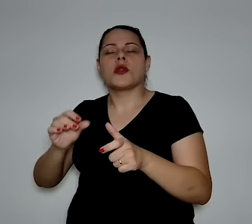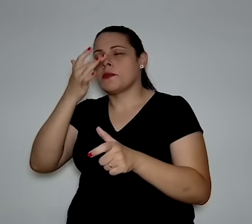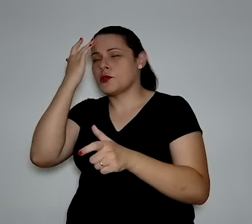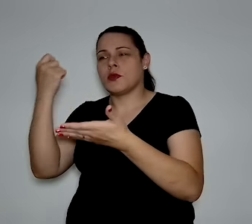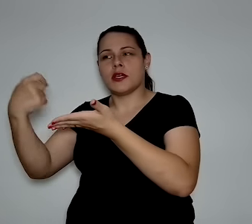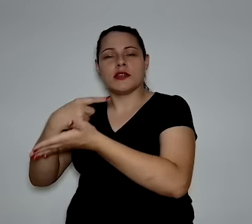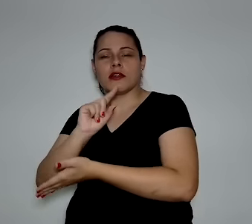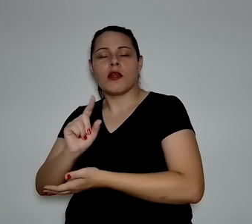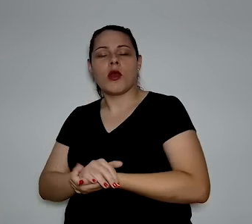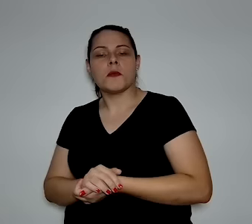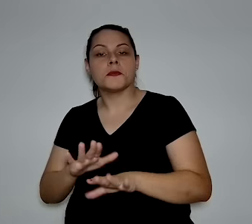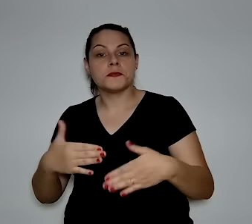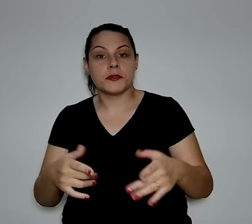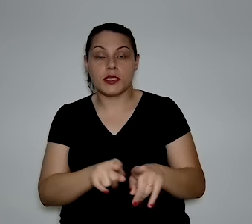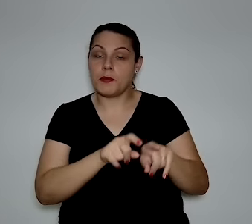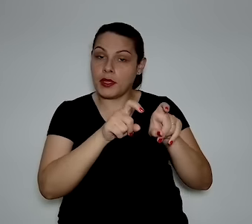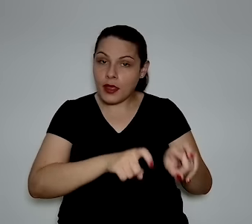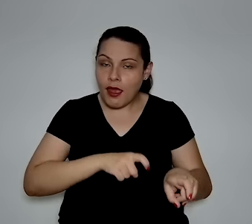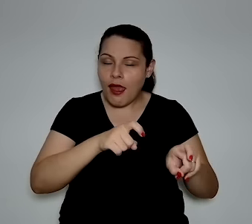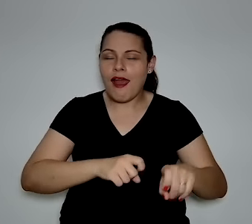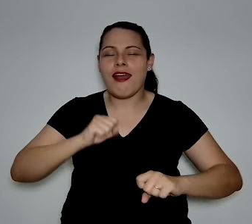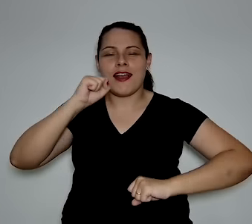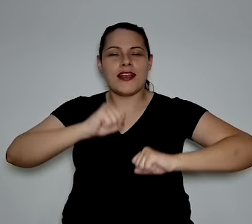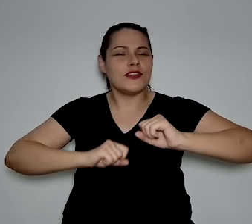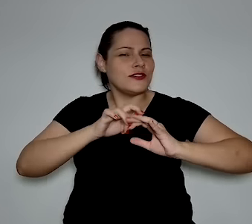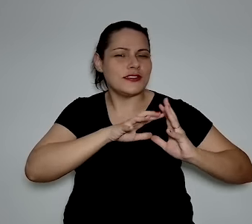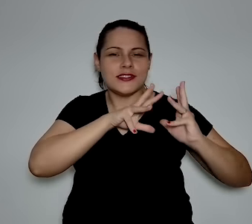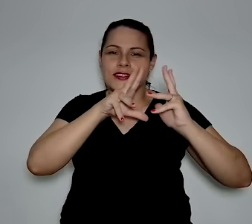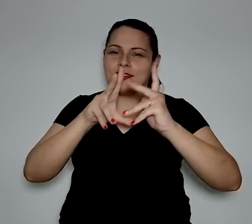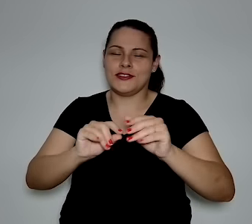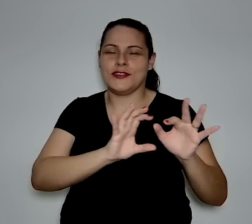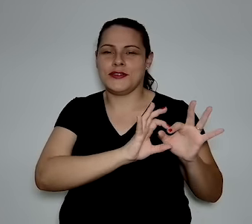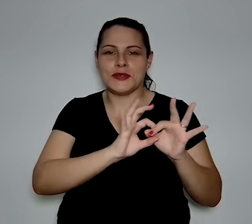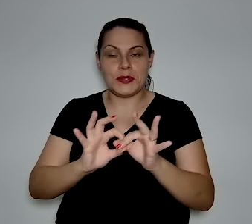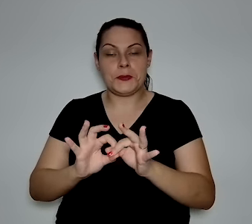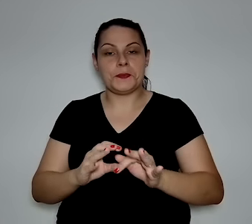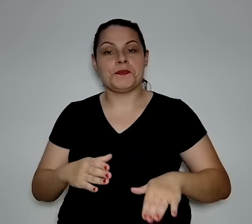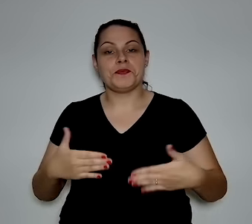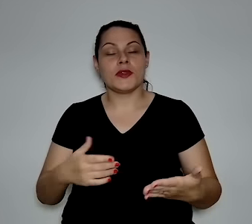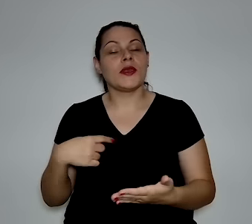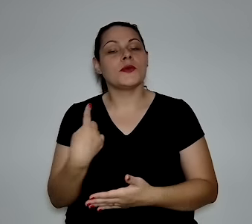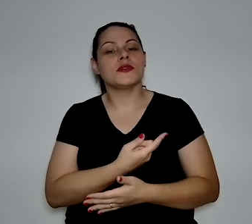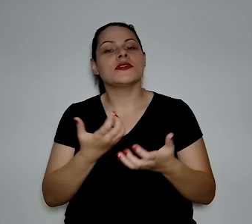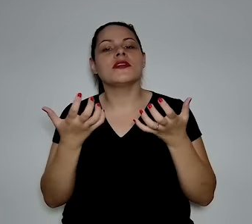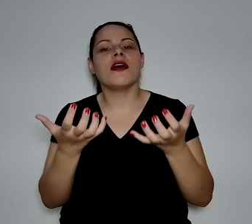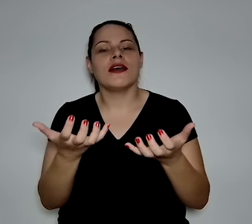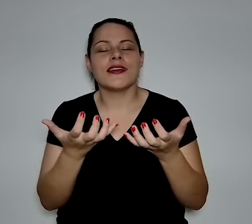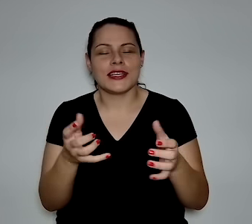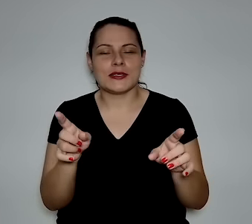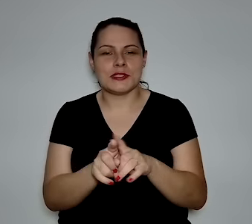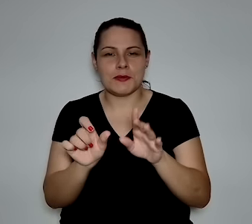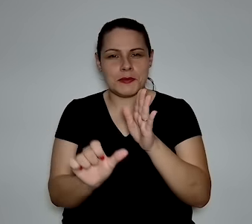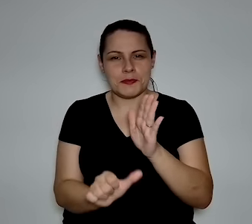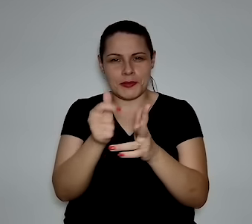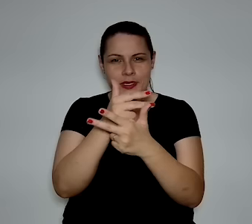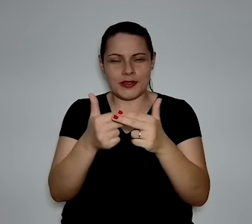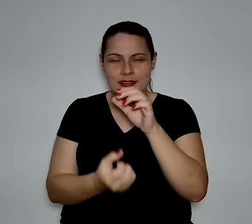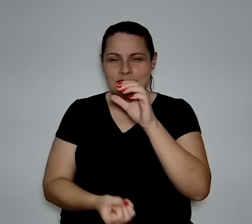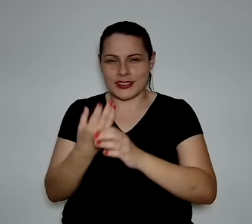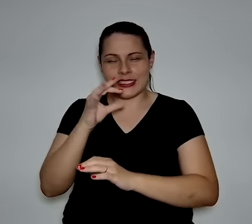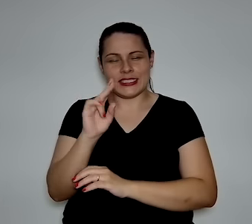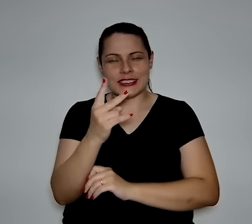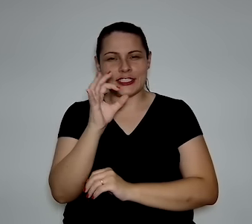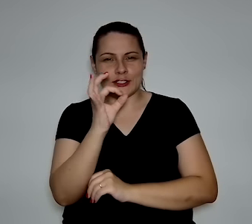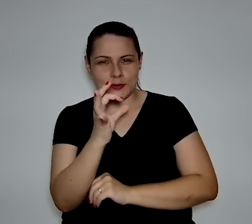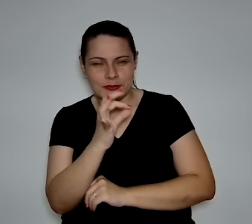o agro, é a indústria. Então, nós queremos primeiro